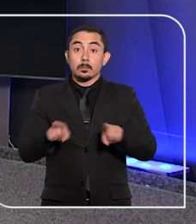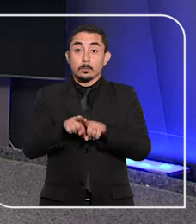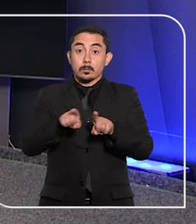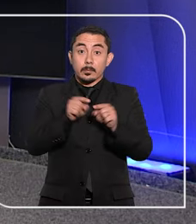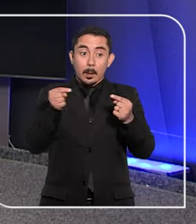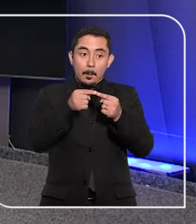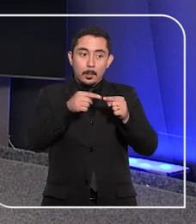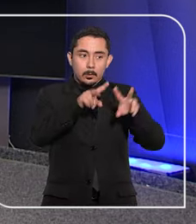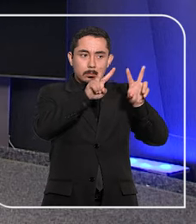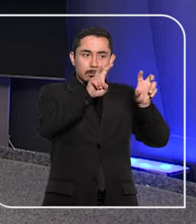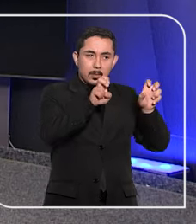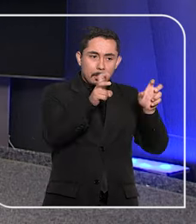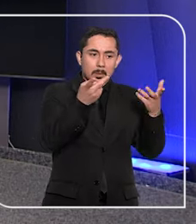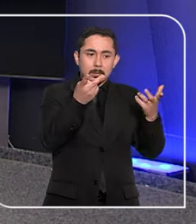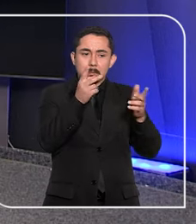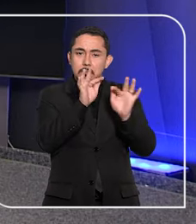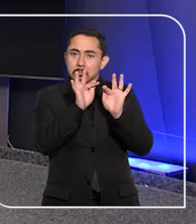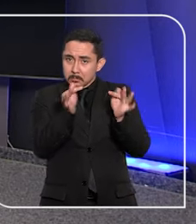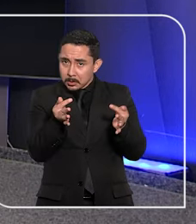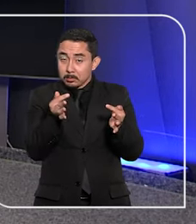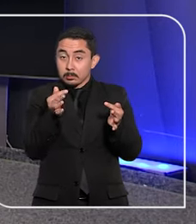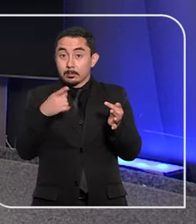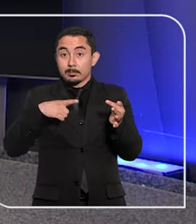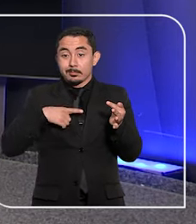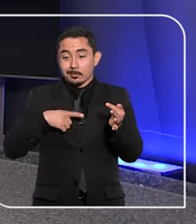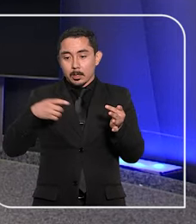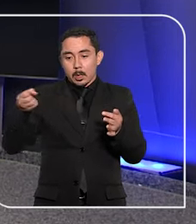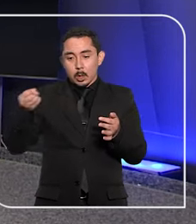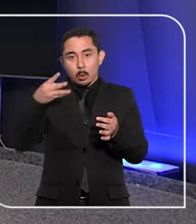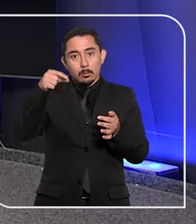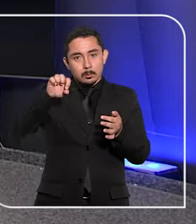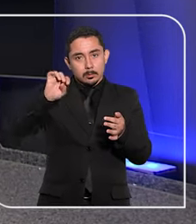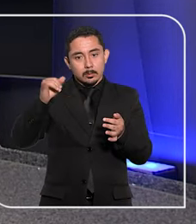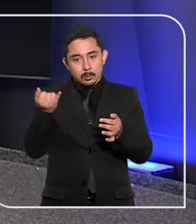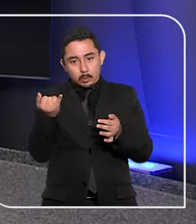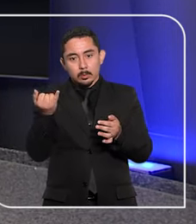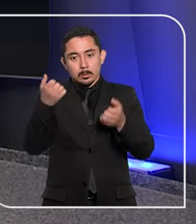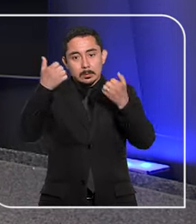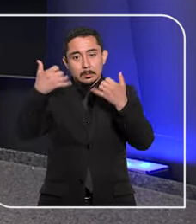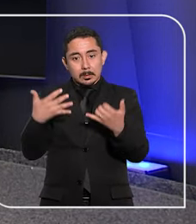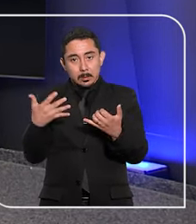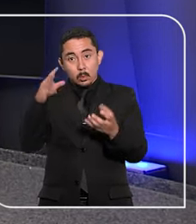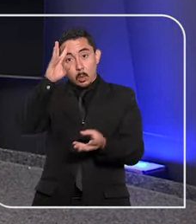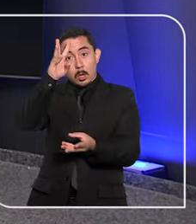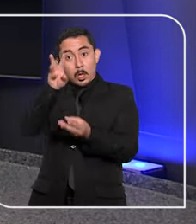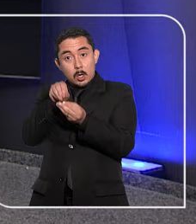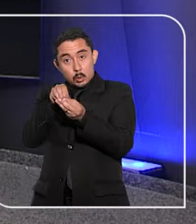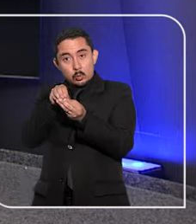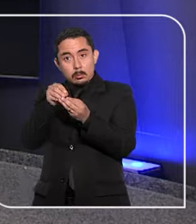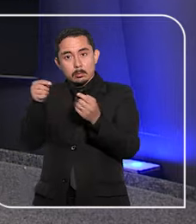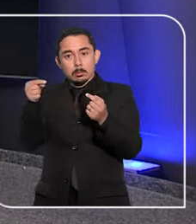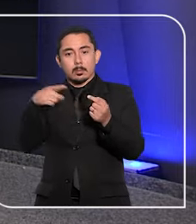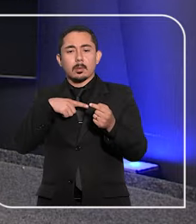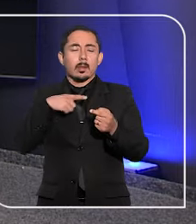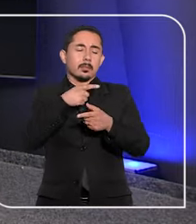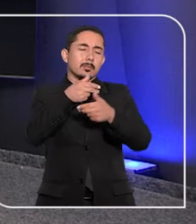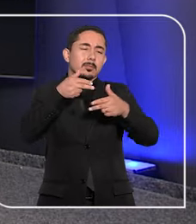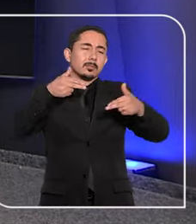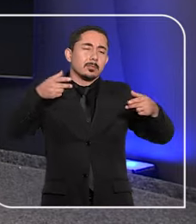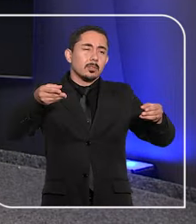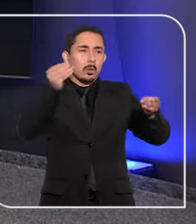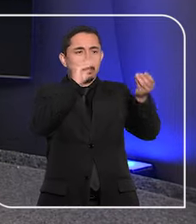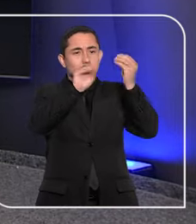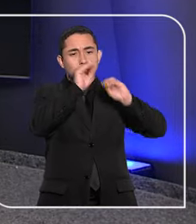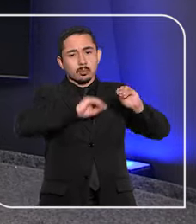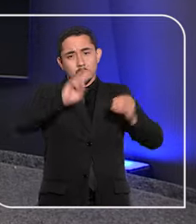Ainda sobre a linguagem simples no STJ, outra iniciativa são as explicações resumidas disponíveis em várias